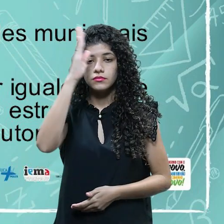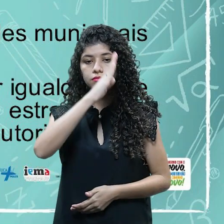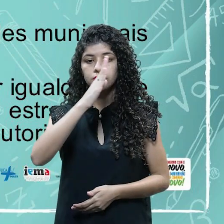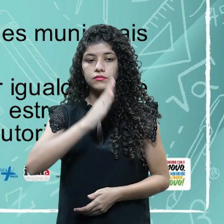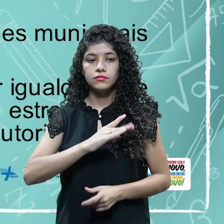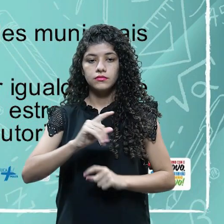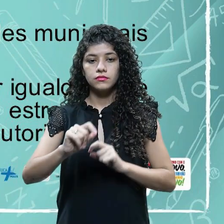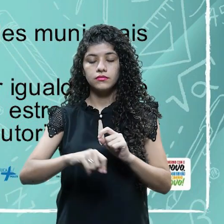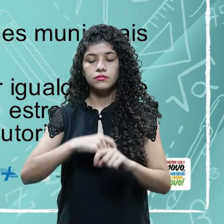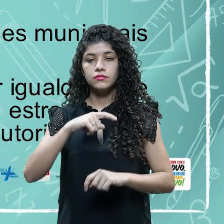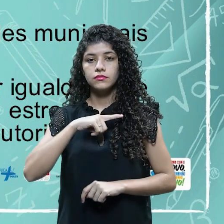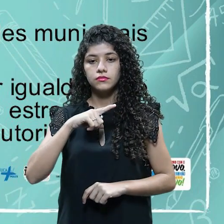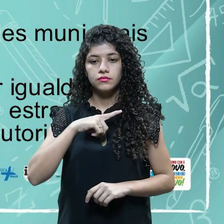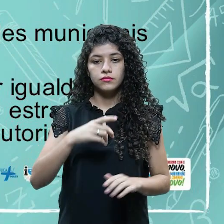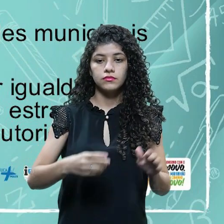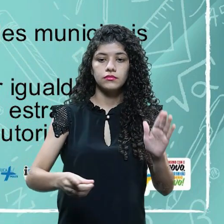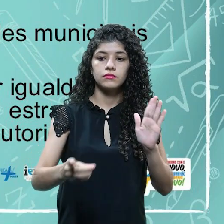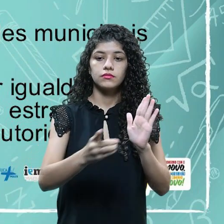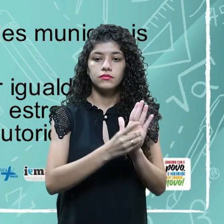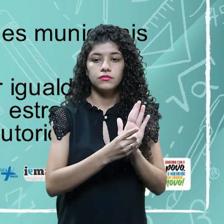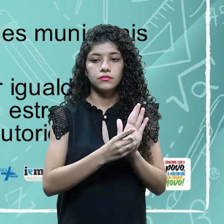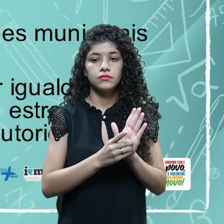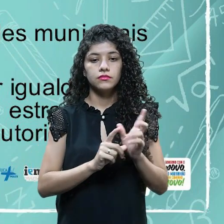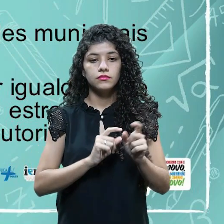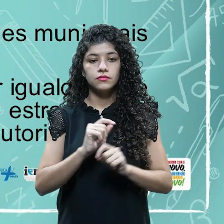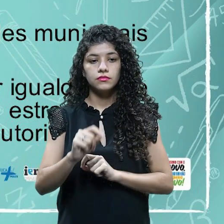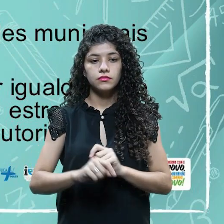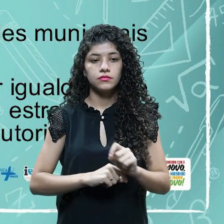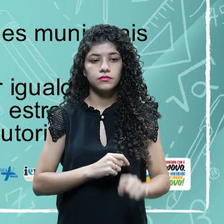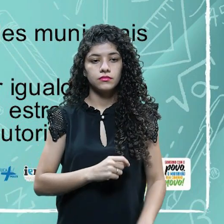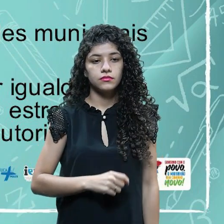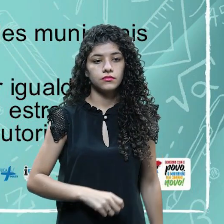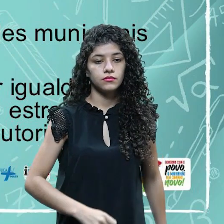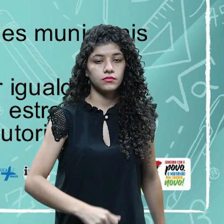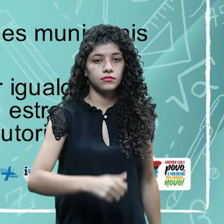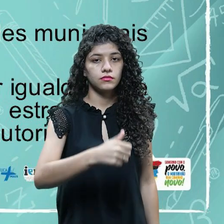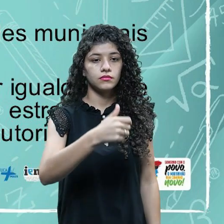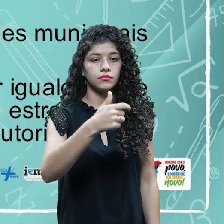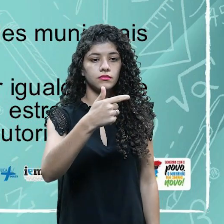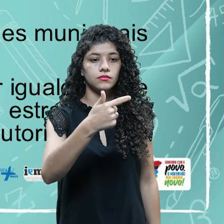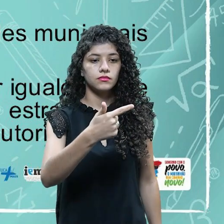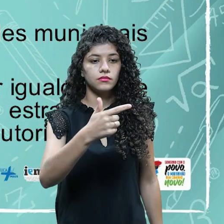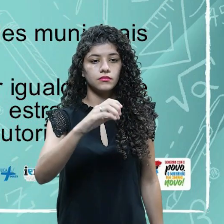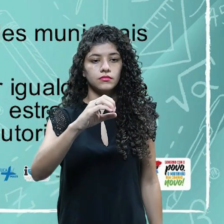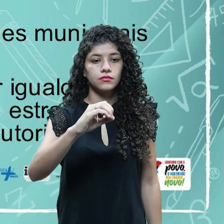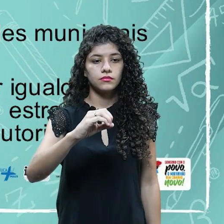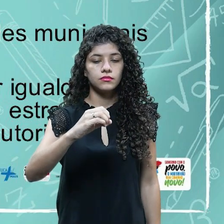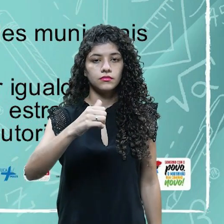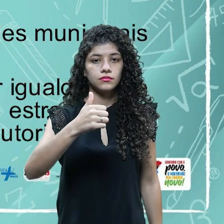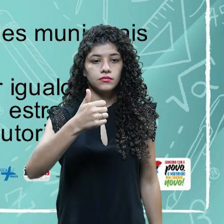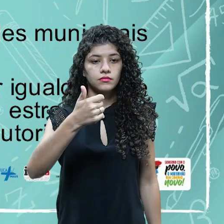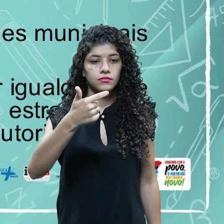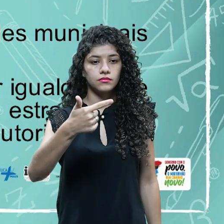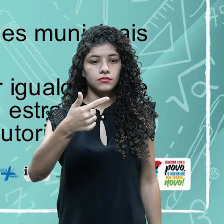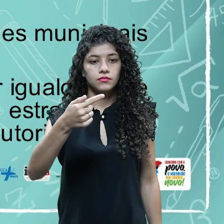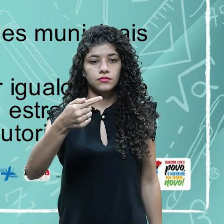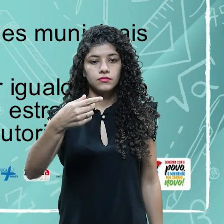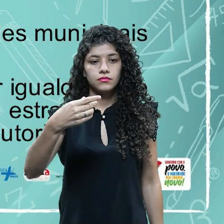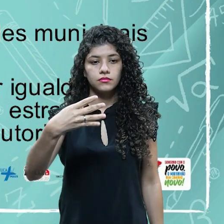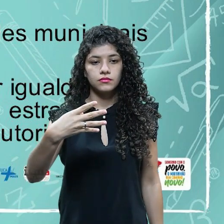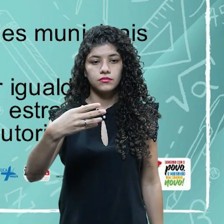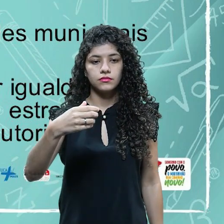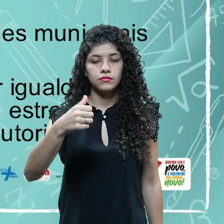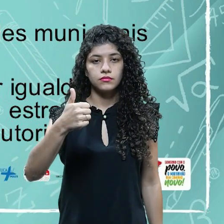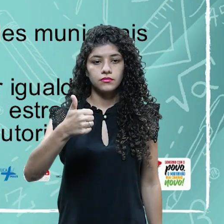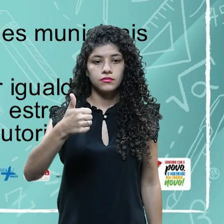decreto, né, Que é 70-274 de 1972. Então, de acordo com esse